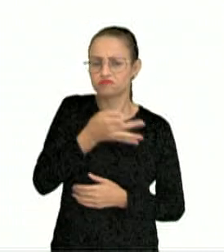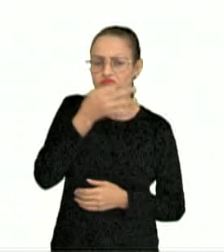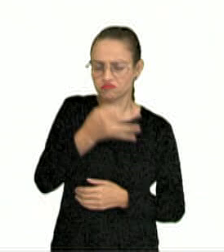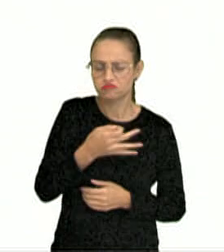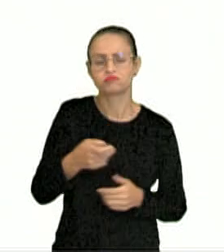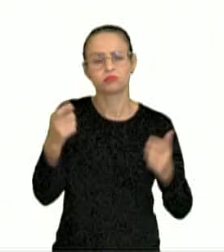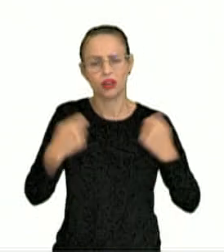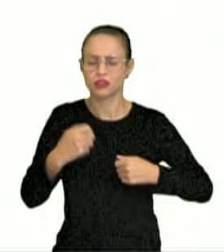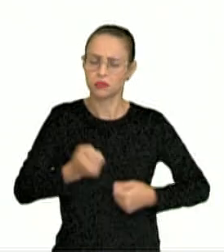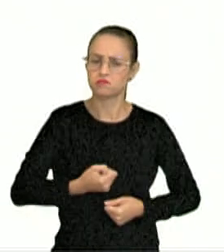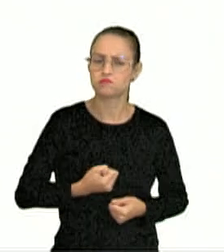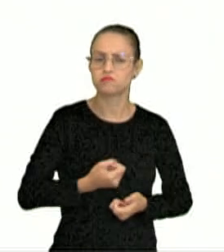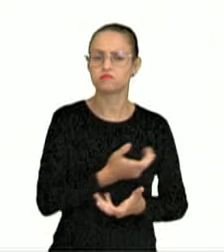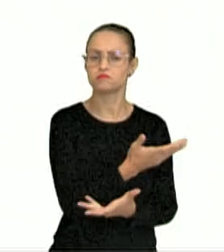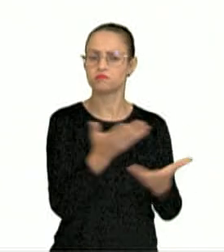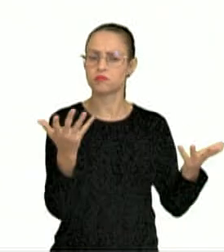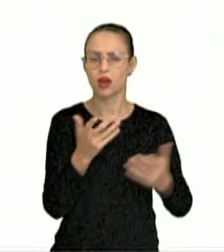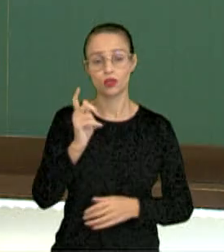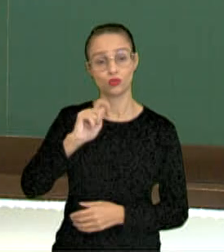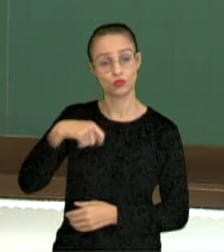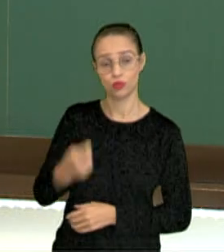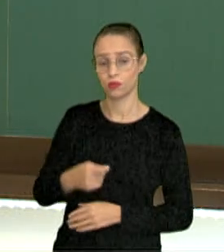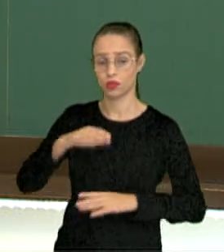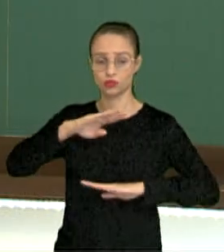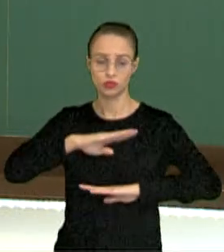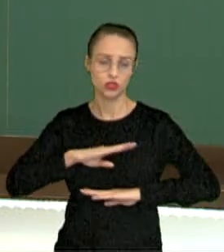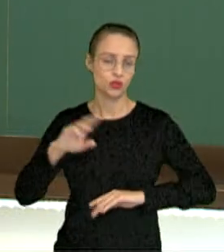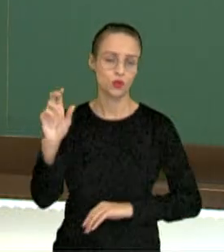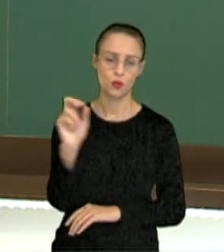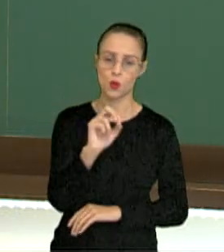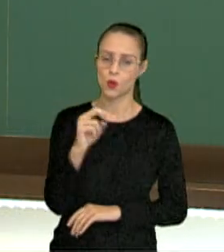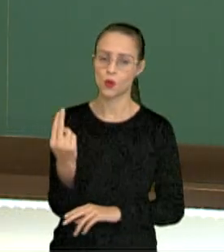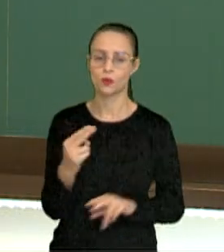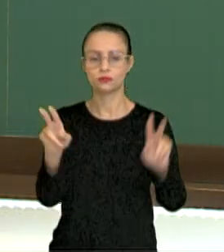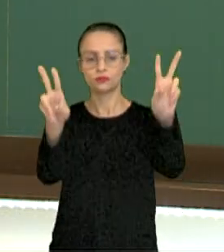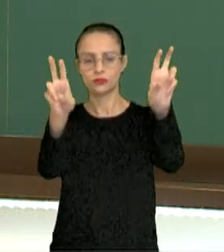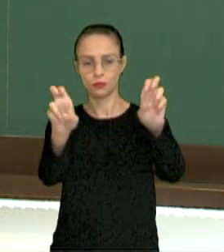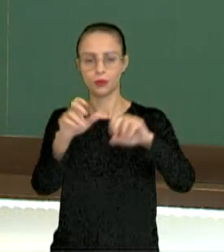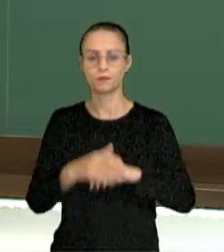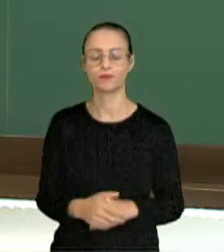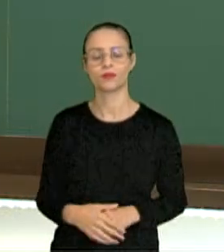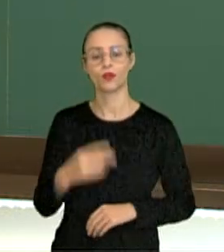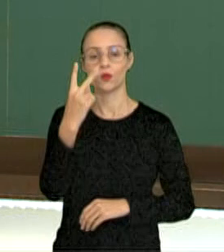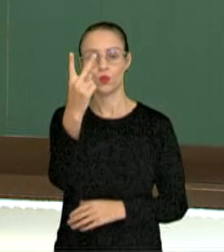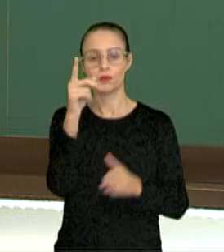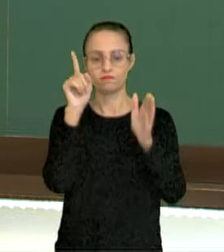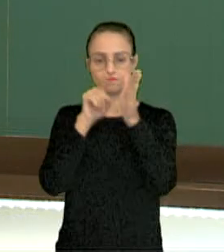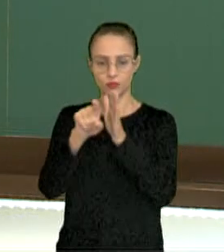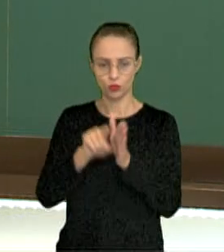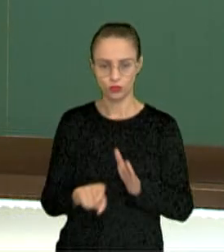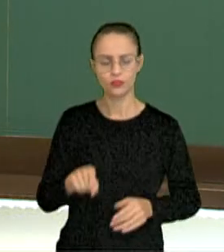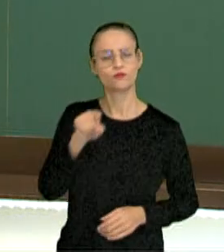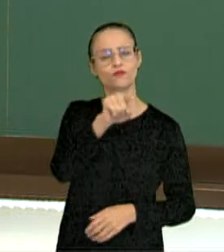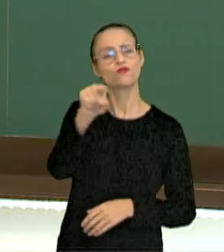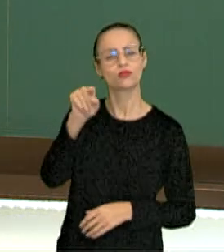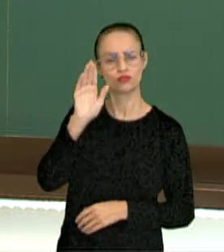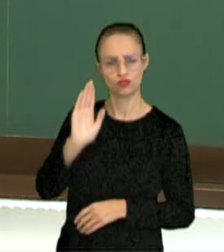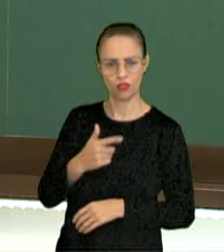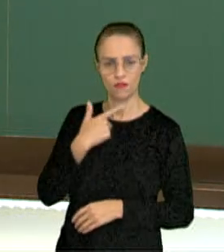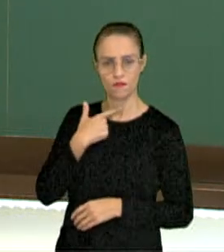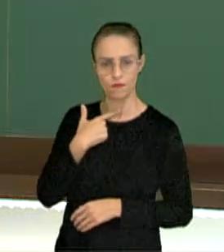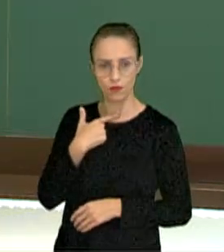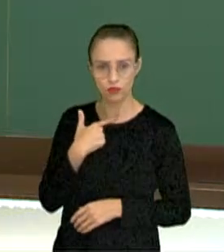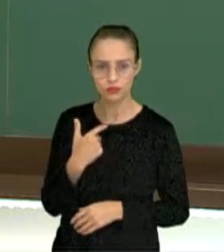respeito de alguma situação, de algum tema. Sobre isso, temos duas perguntas. Você já teve vontade de